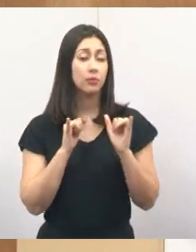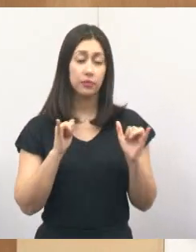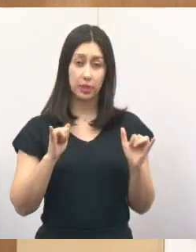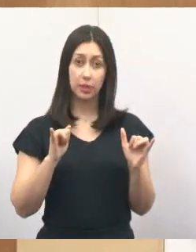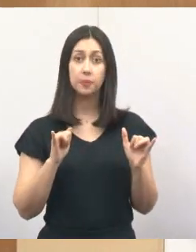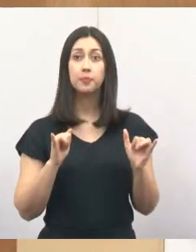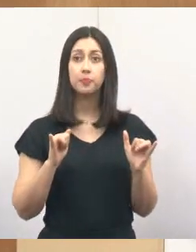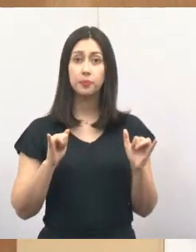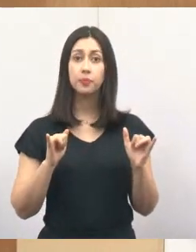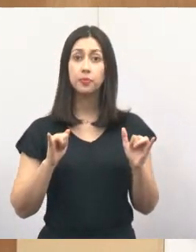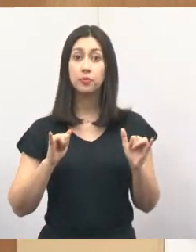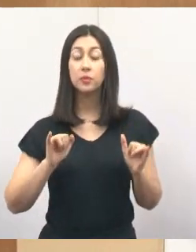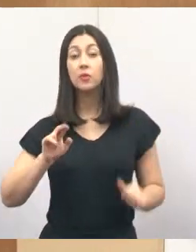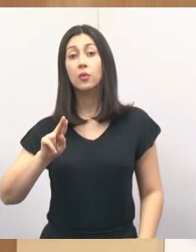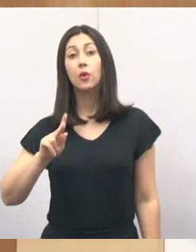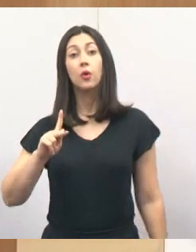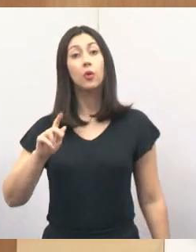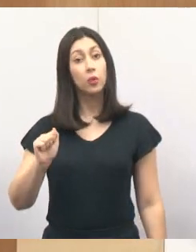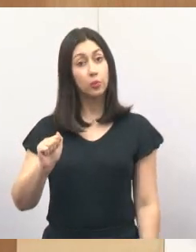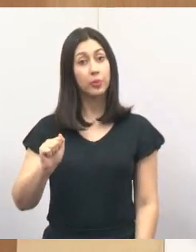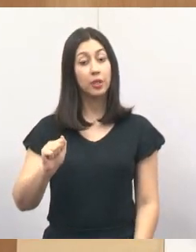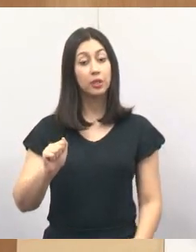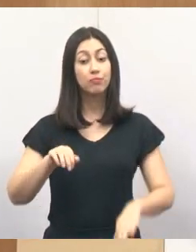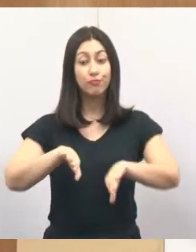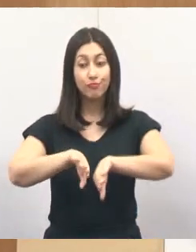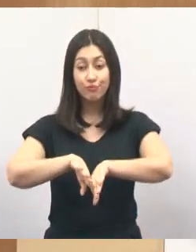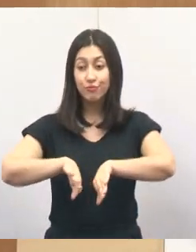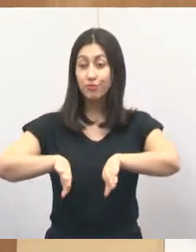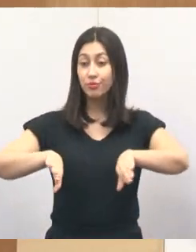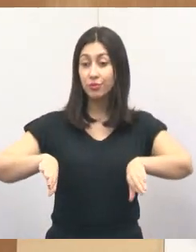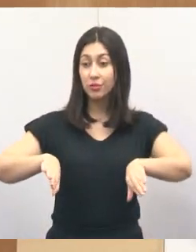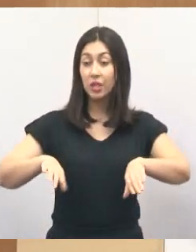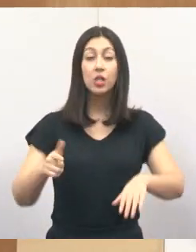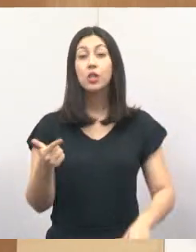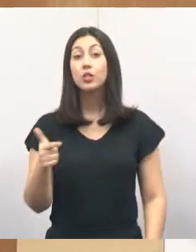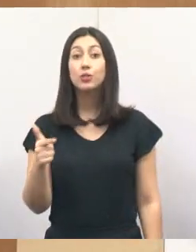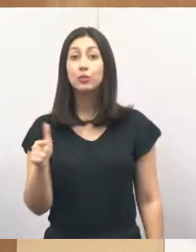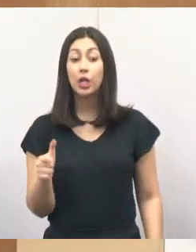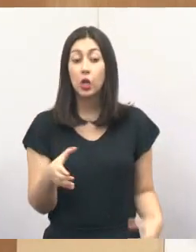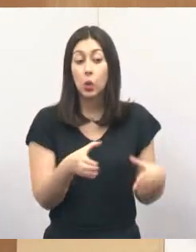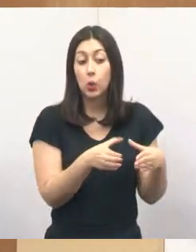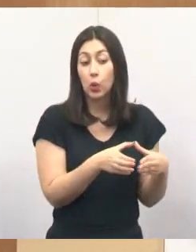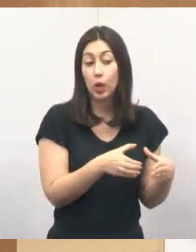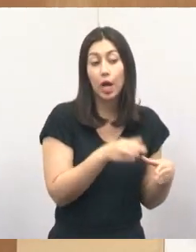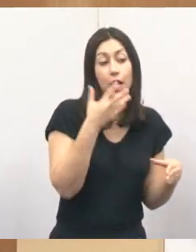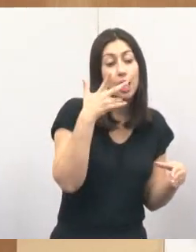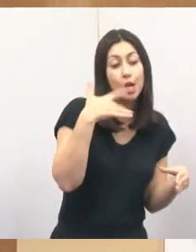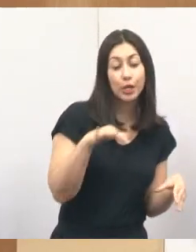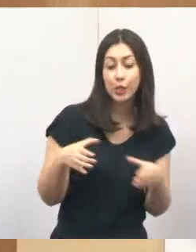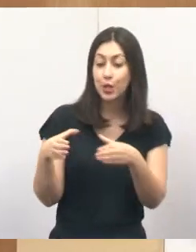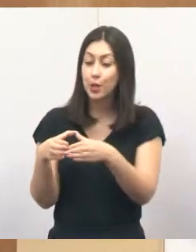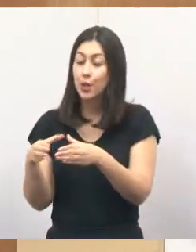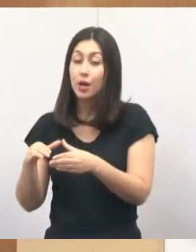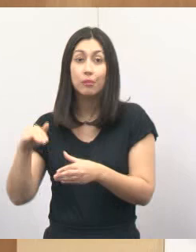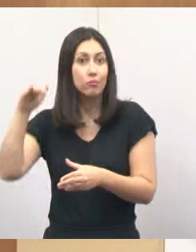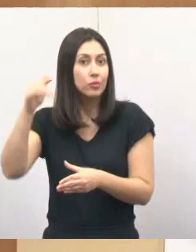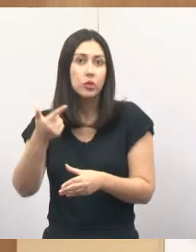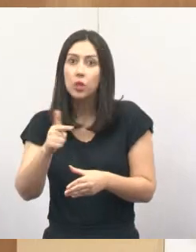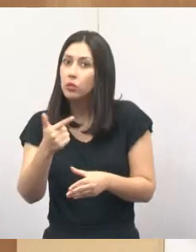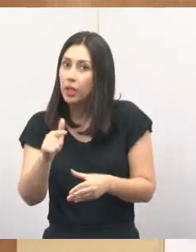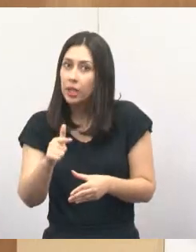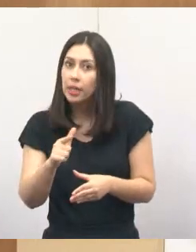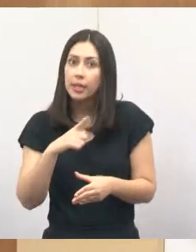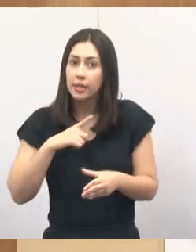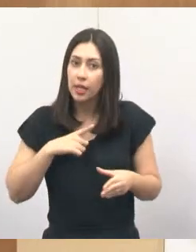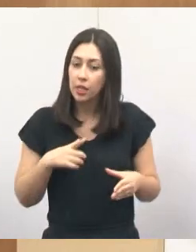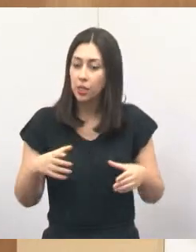que a UPA ficou dividida, não temos mais ala pediátrica e ala adulto. Nós temos